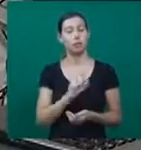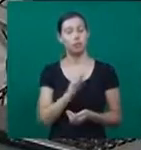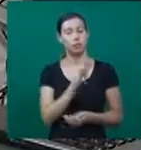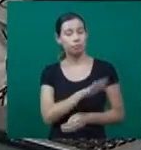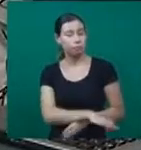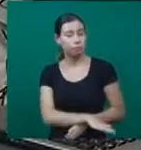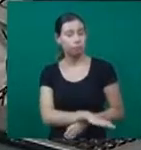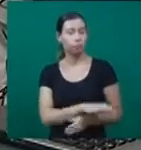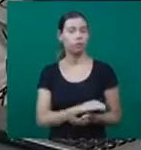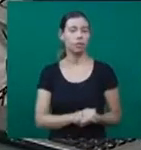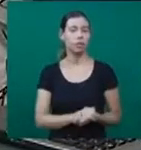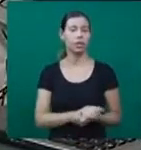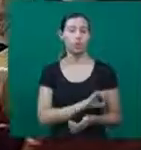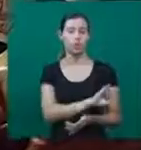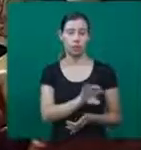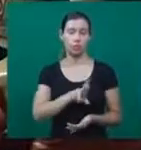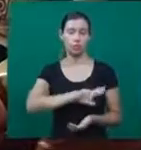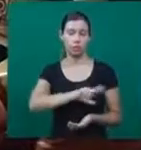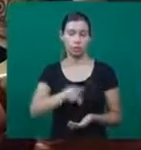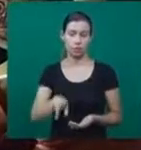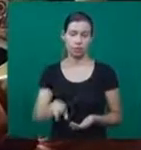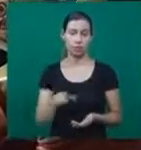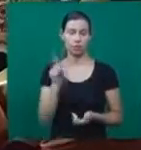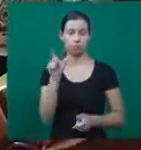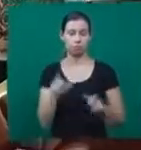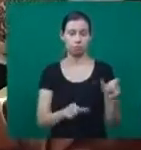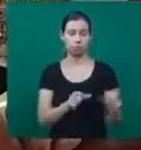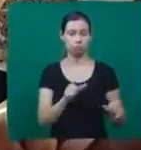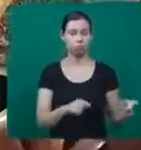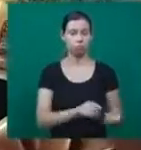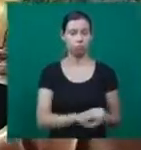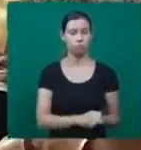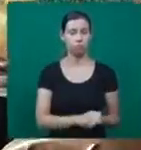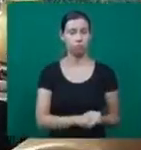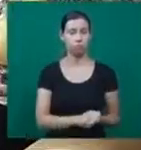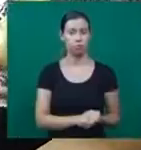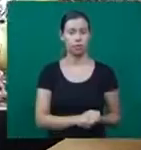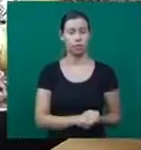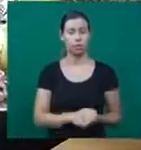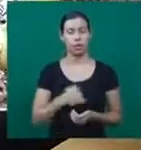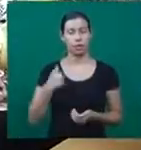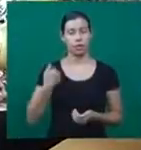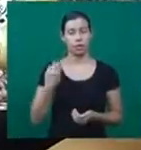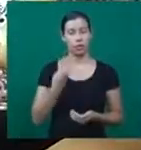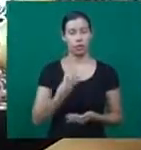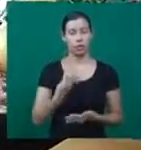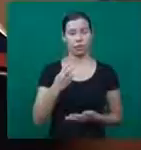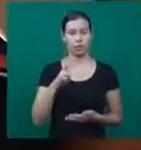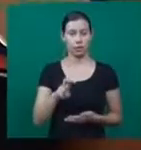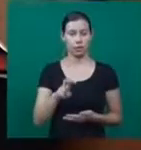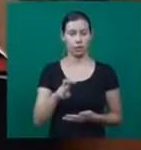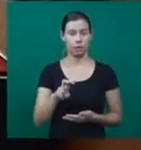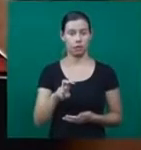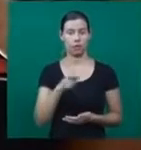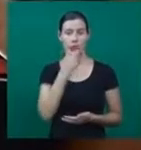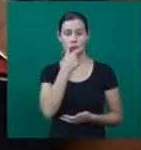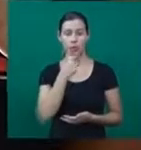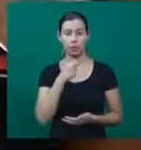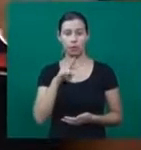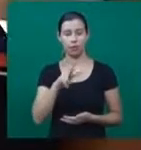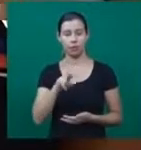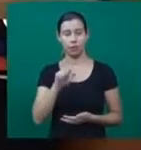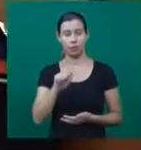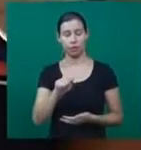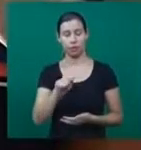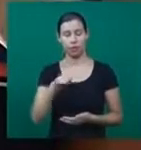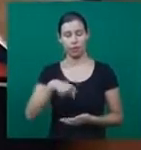aí, cada uma delas vai ter uma característica. Aos 45 anos, Vaguinho não tem problema para conviver com seu 1 metro e 28